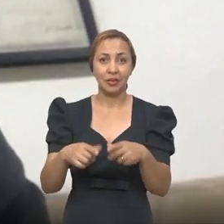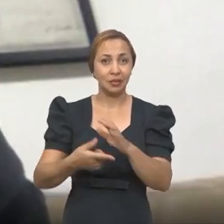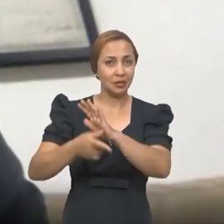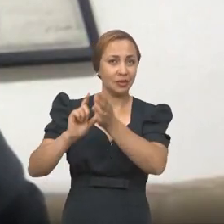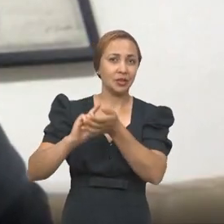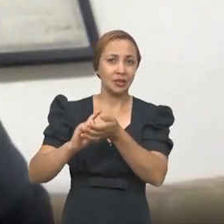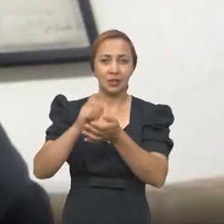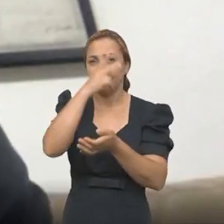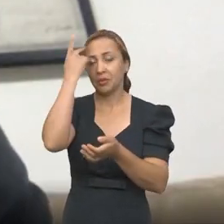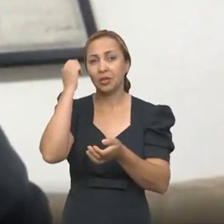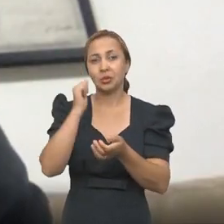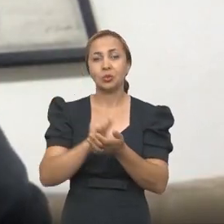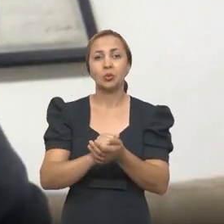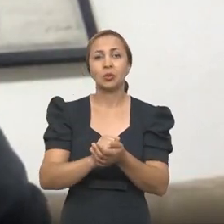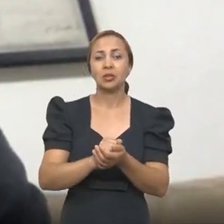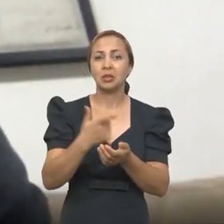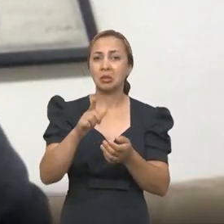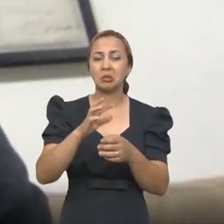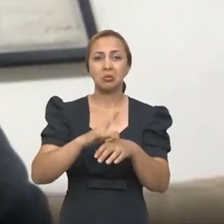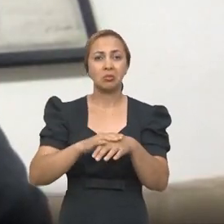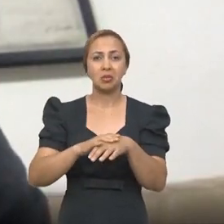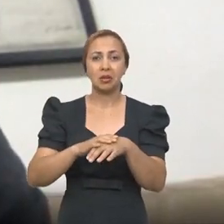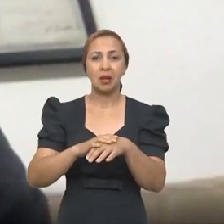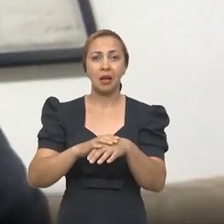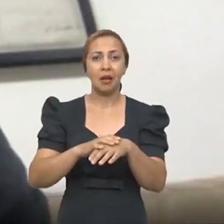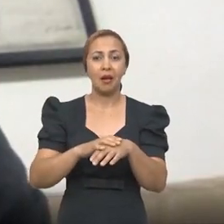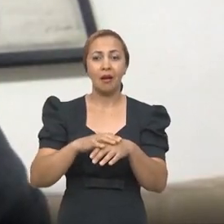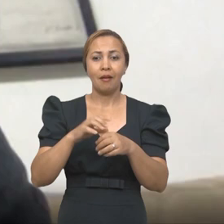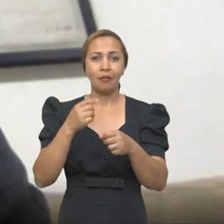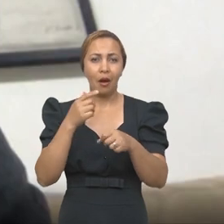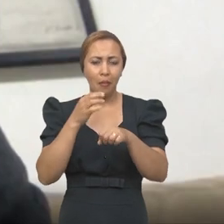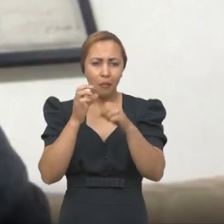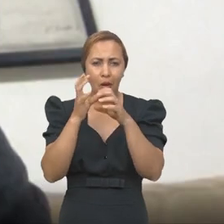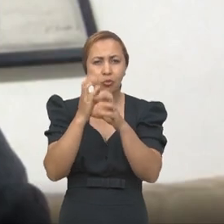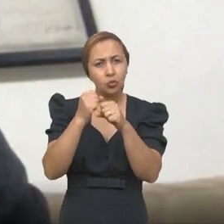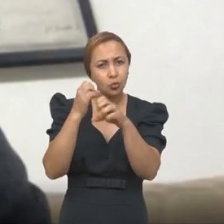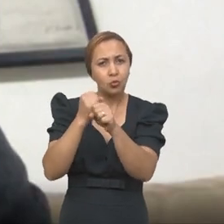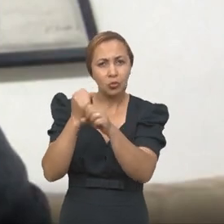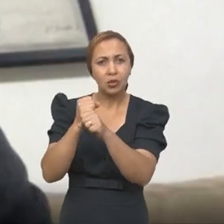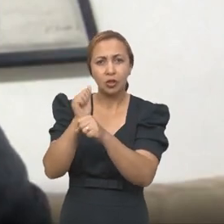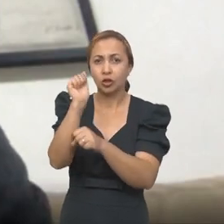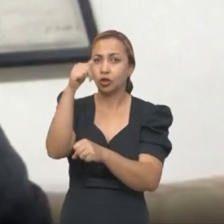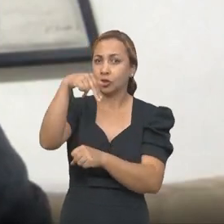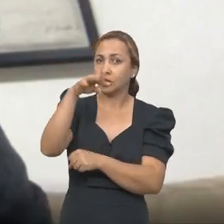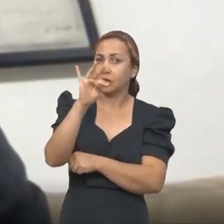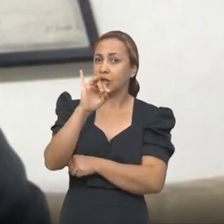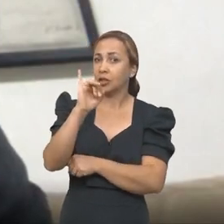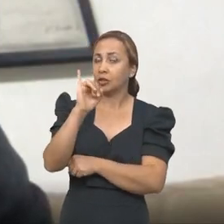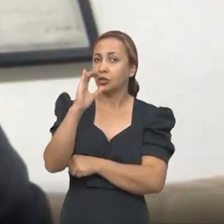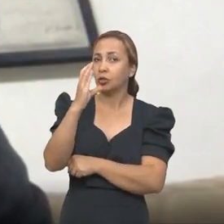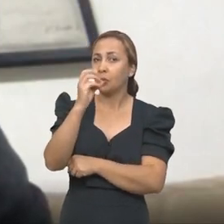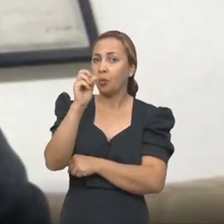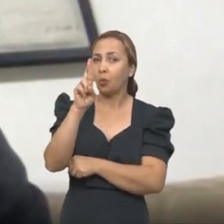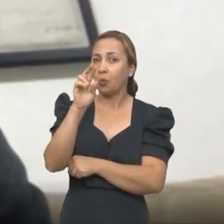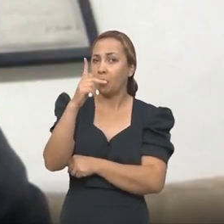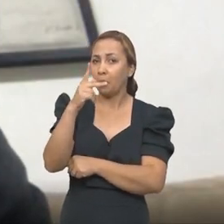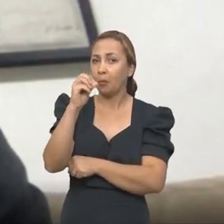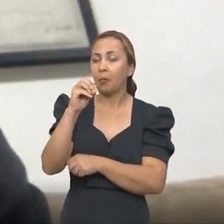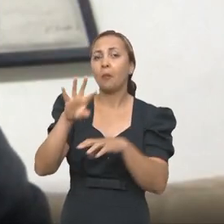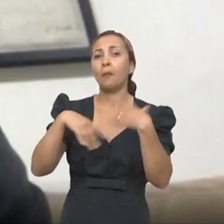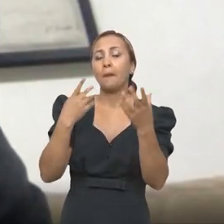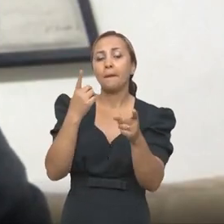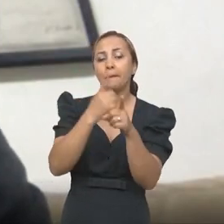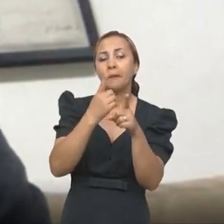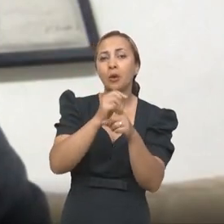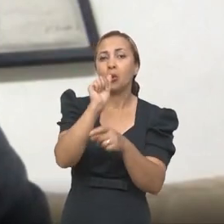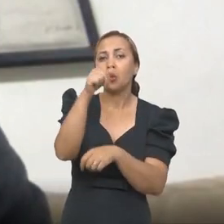anteriores em assintomáticos foi a testagem de anticorpo. Quando você detecta